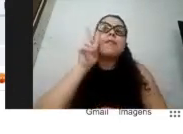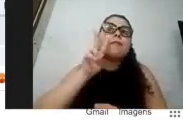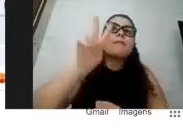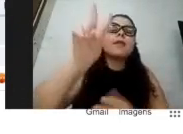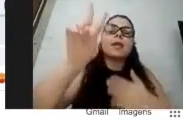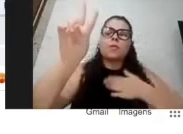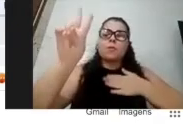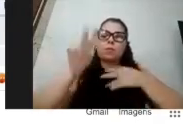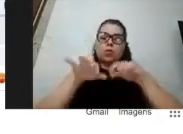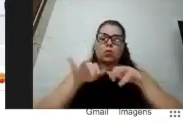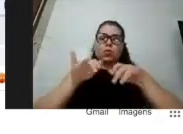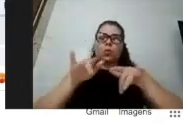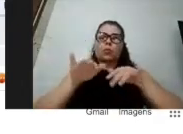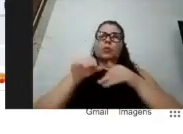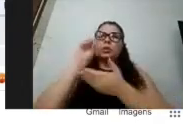Sim.